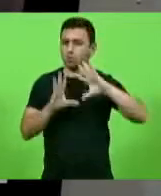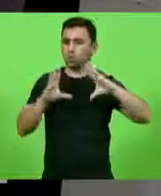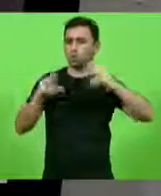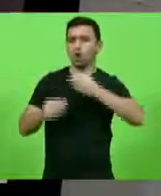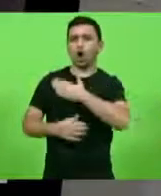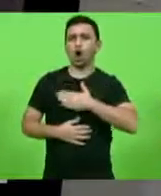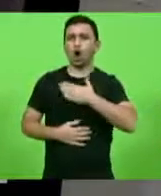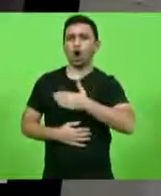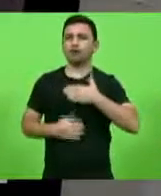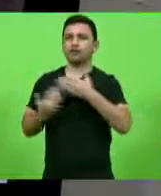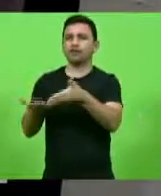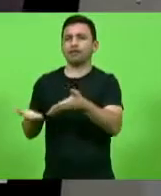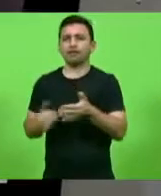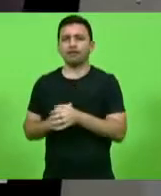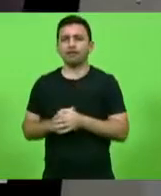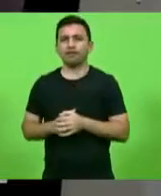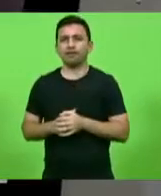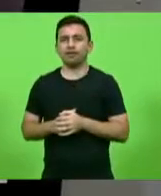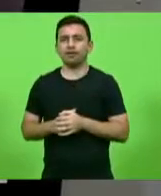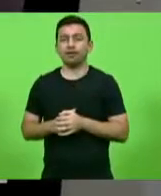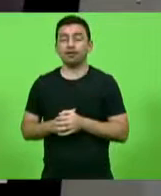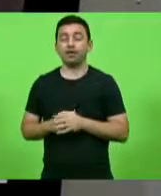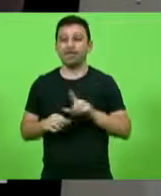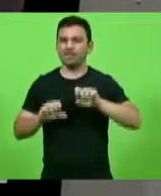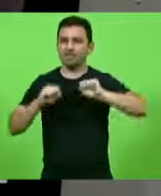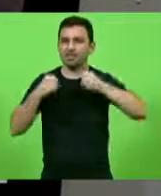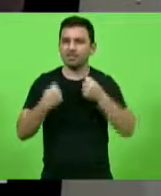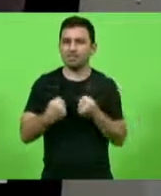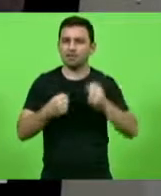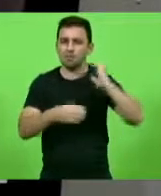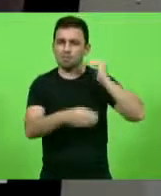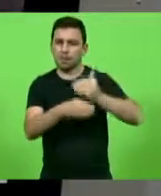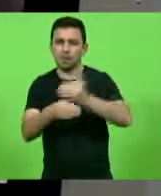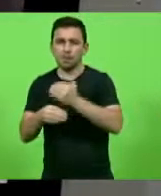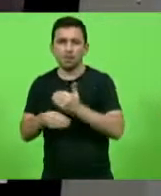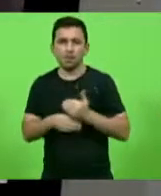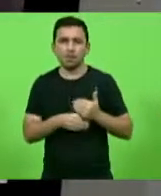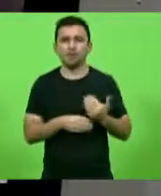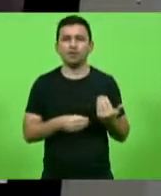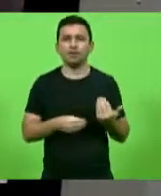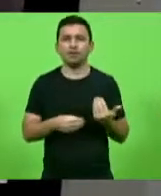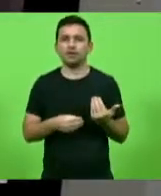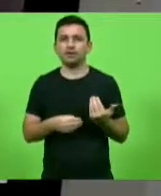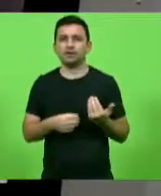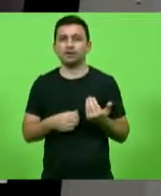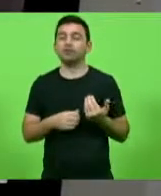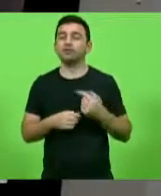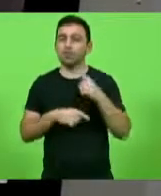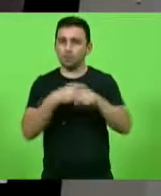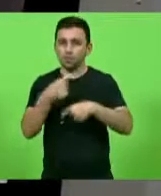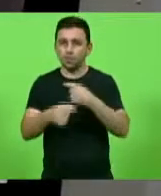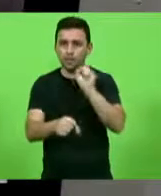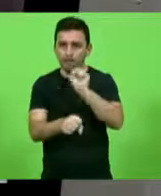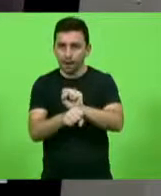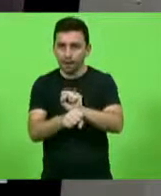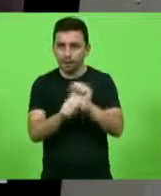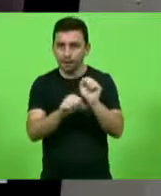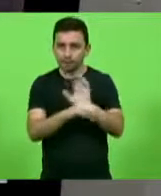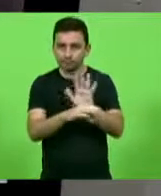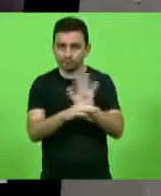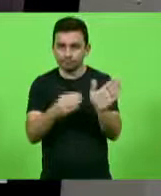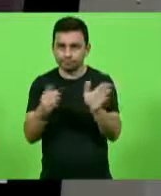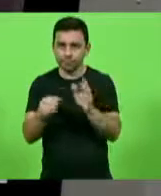Vai lá, próximo. Defendeu o lockdown e atacou o governo federal? Será? Você está vendo aí na tela. Depois você pausa o vídeo e vê com calma.